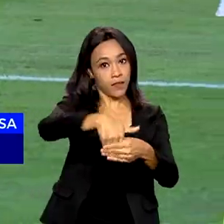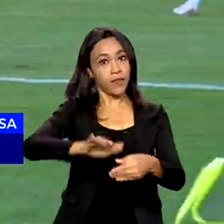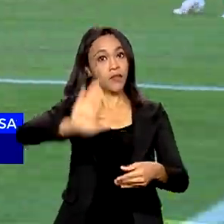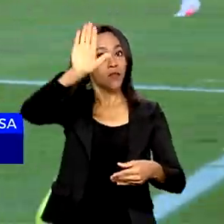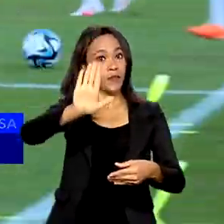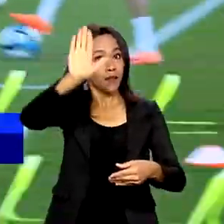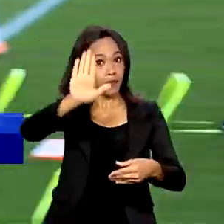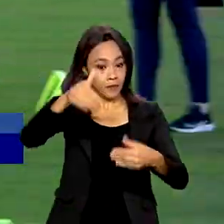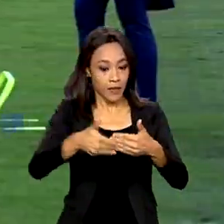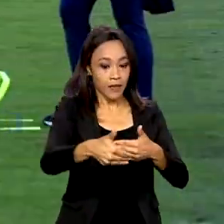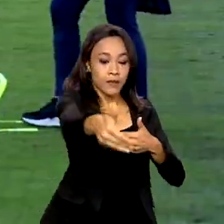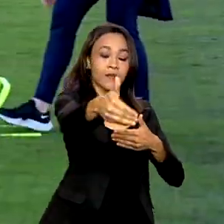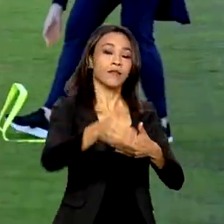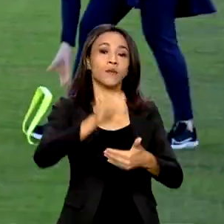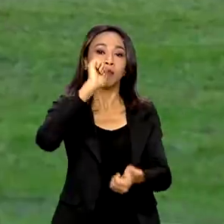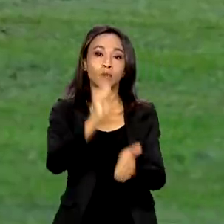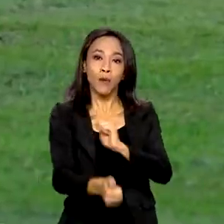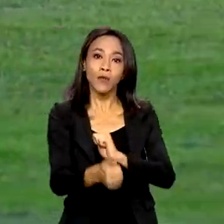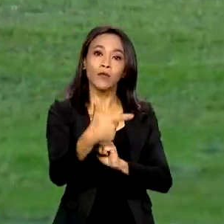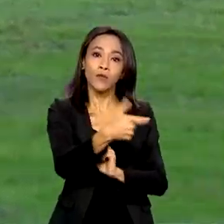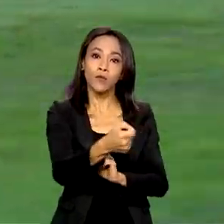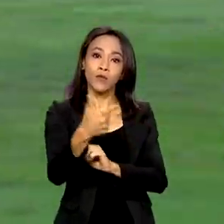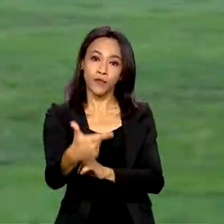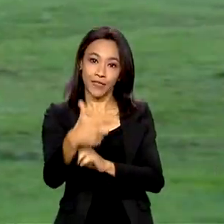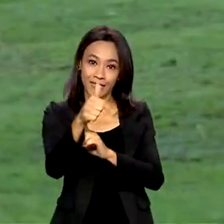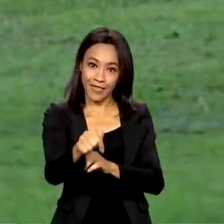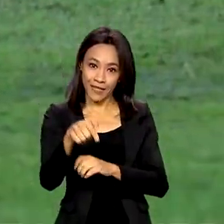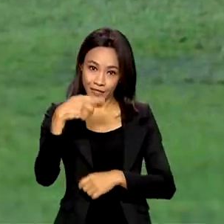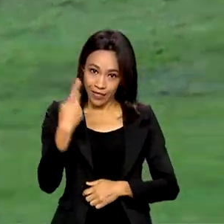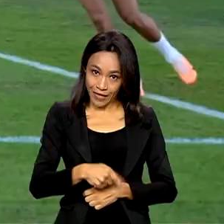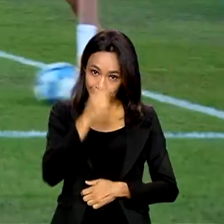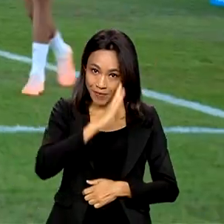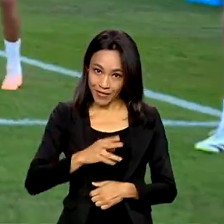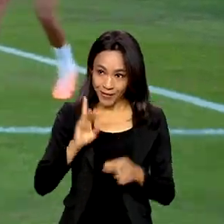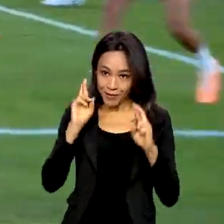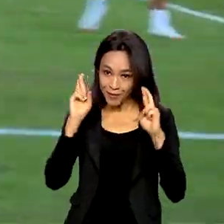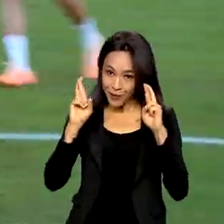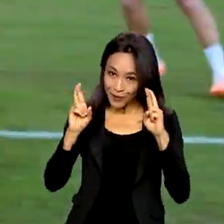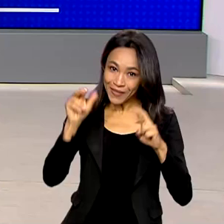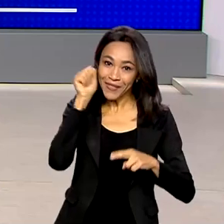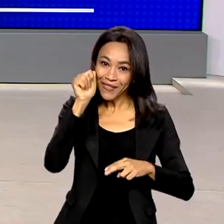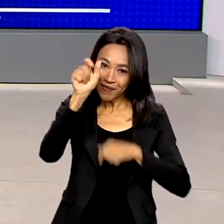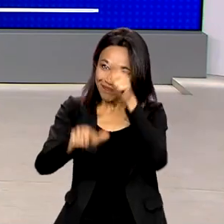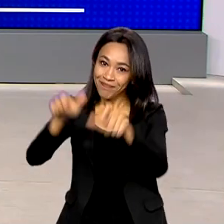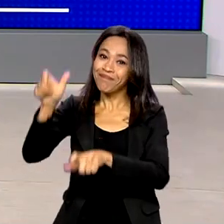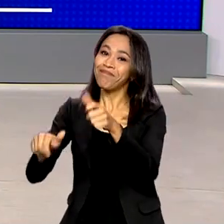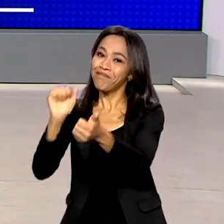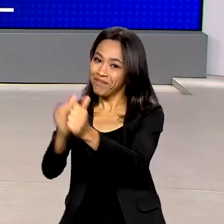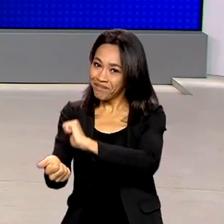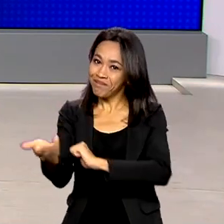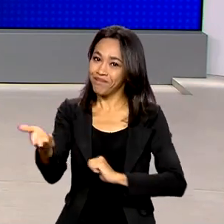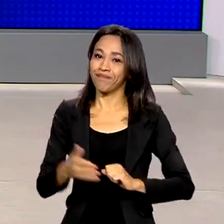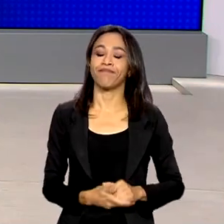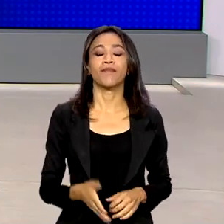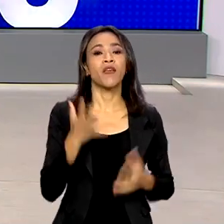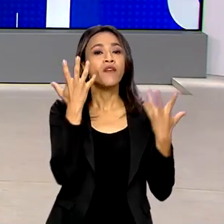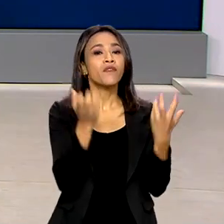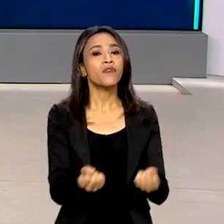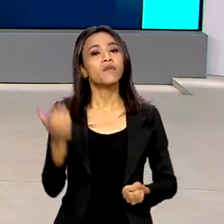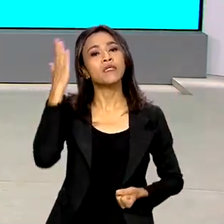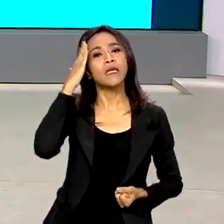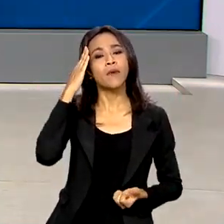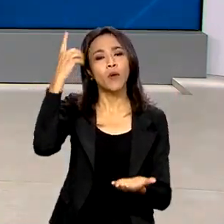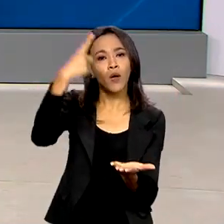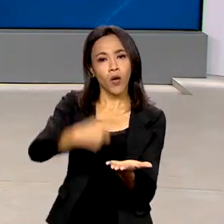2027. E a gente fica aqui, na torcida pelas meninas. Vamos conferir a agenda do